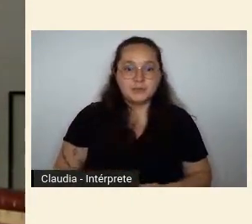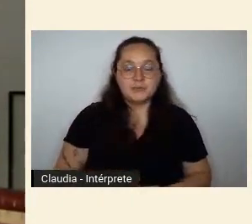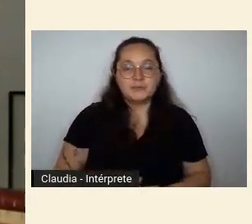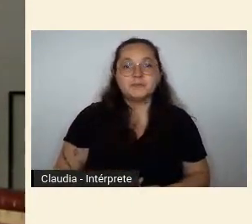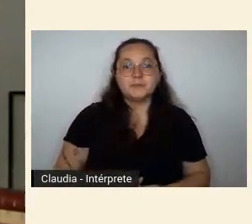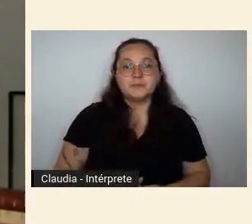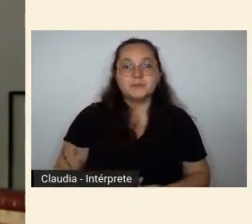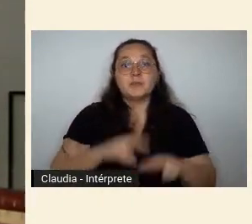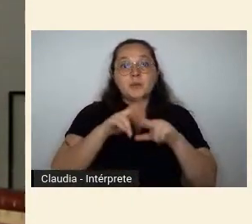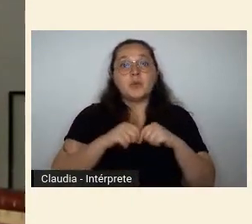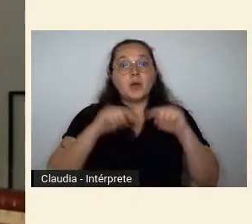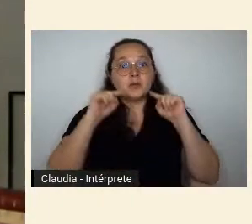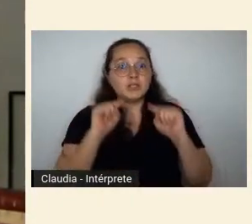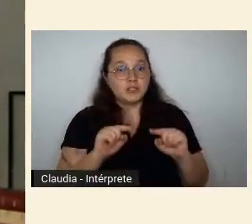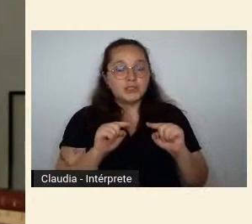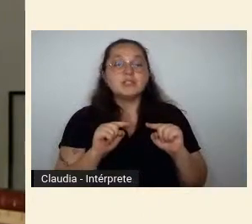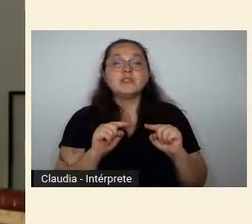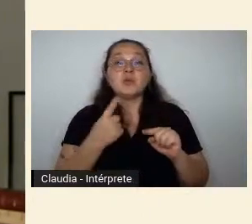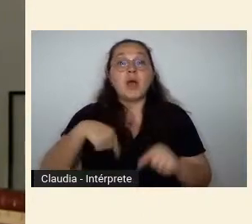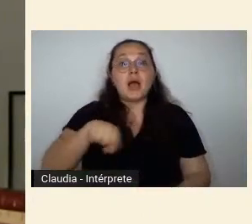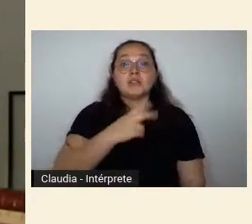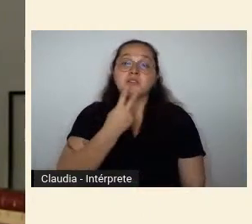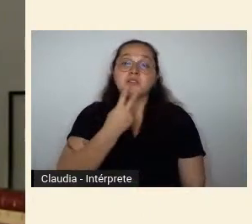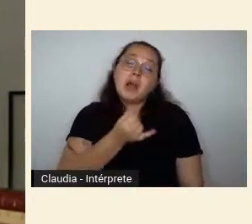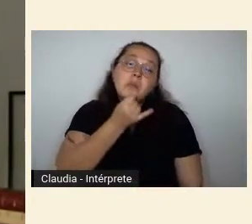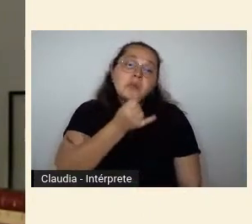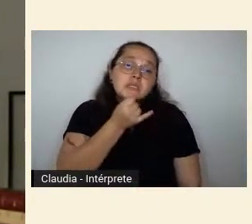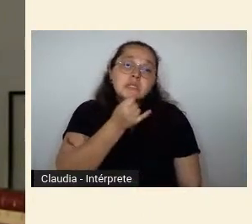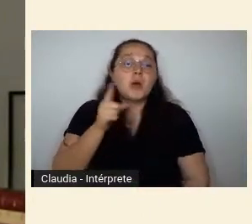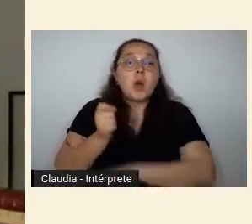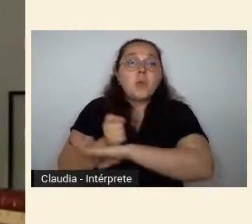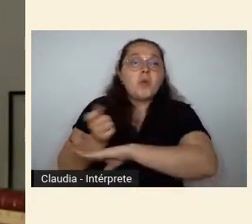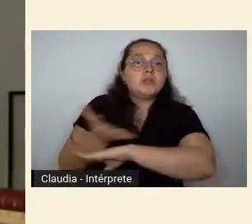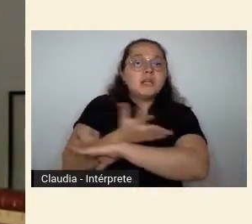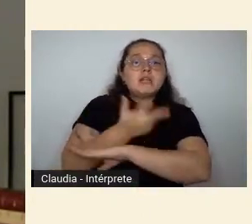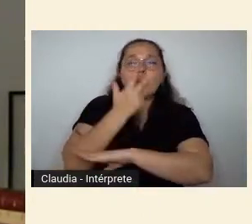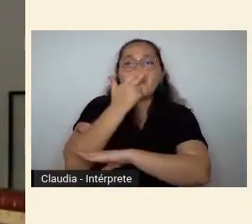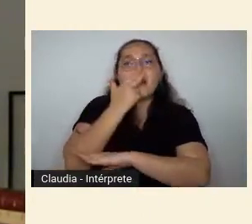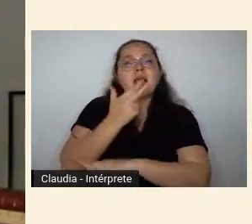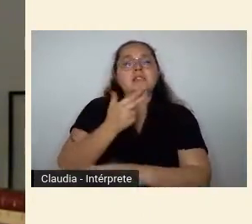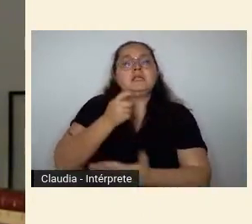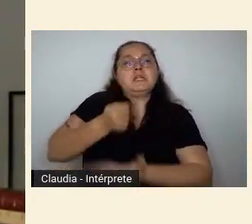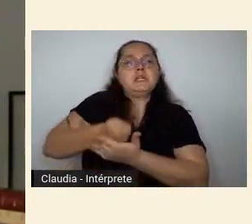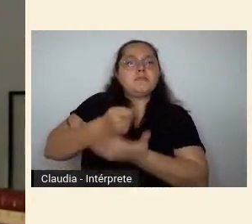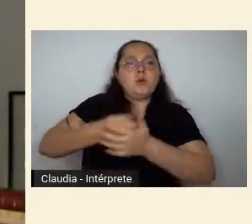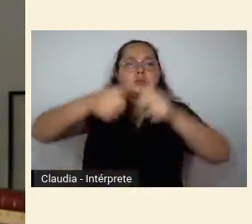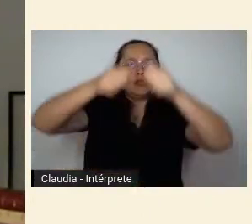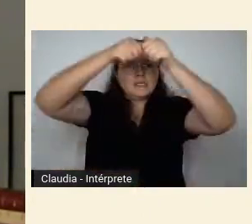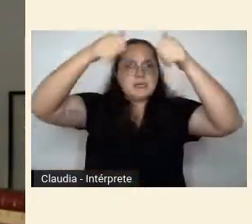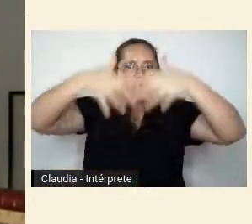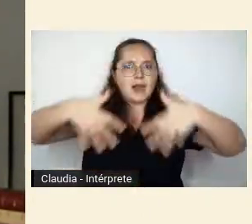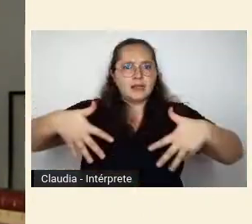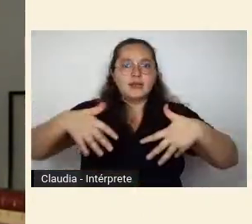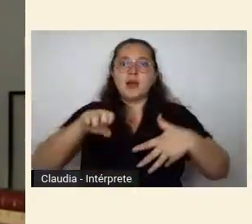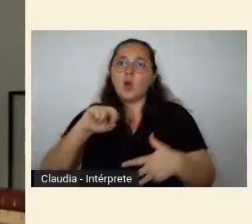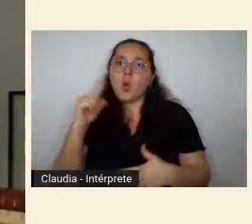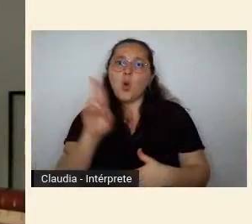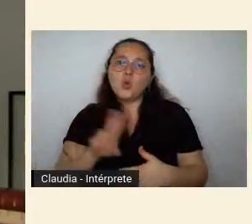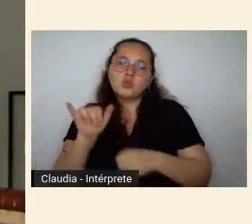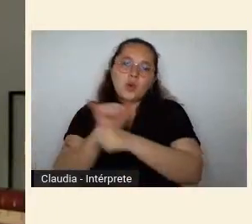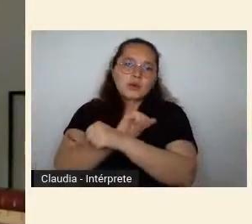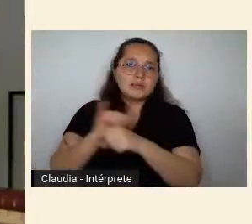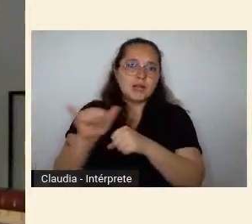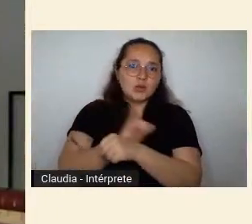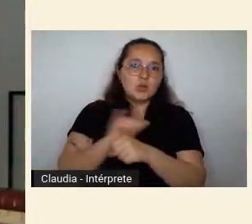afirmar desde já que o modernismo pregou uma espécie de hierarquia nacional ou se propôs de forma estratégica e exclusiva como